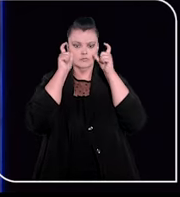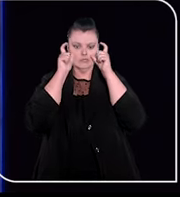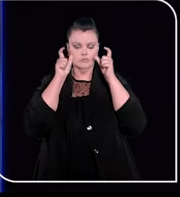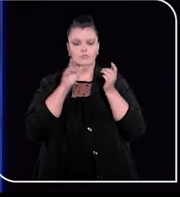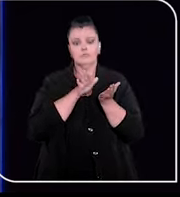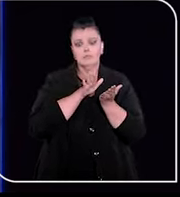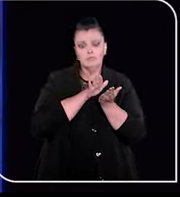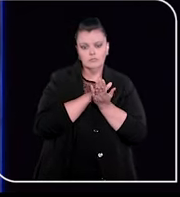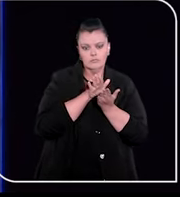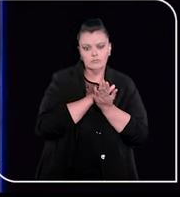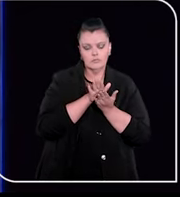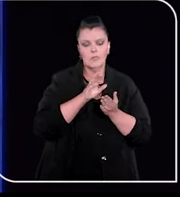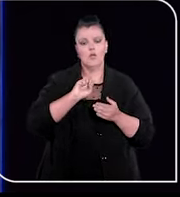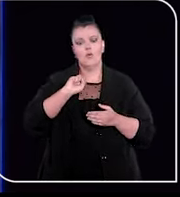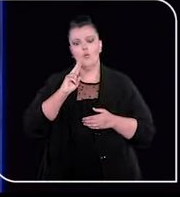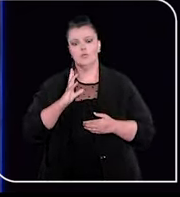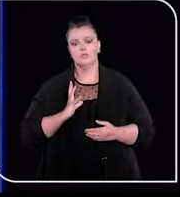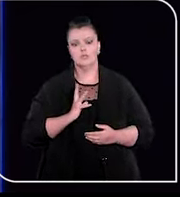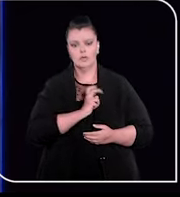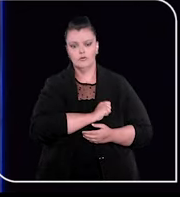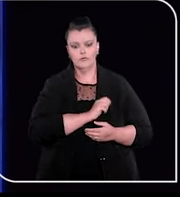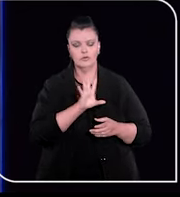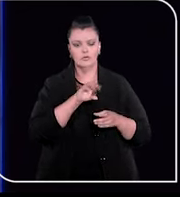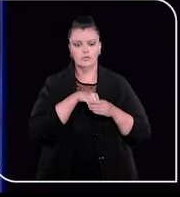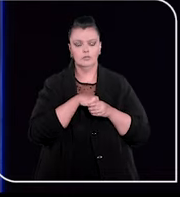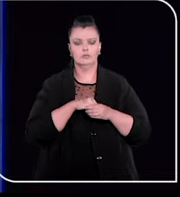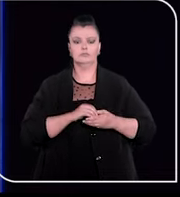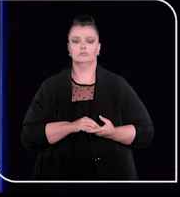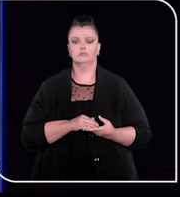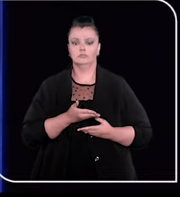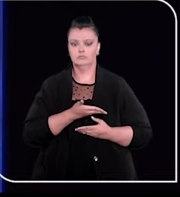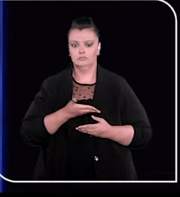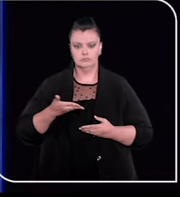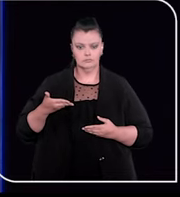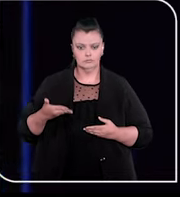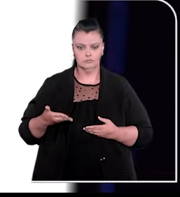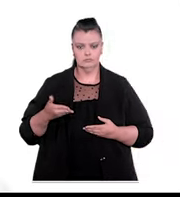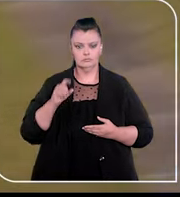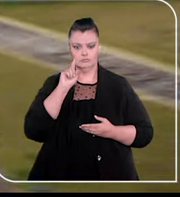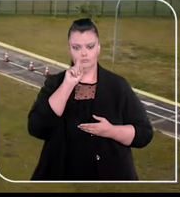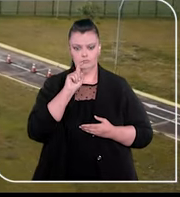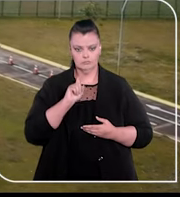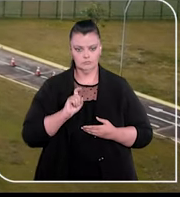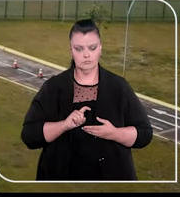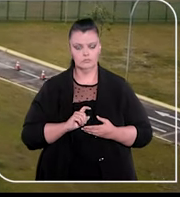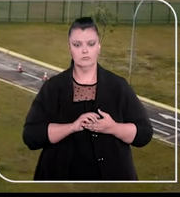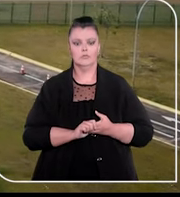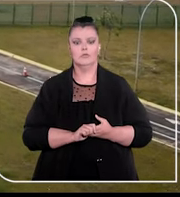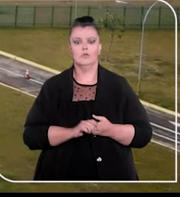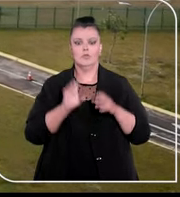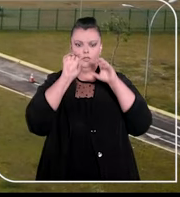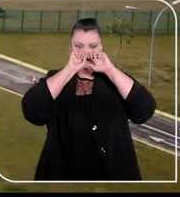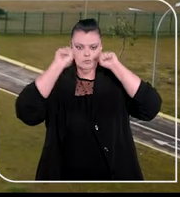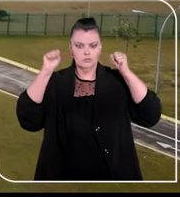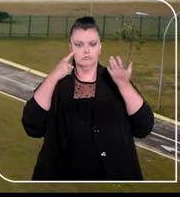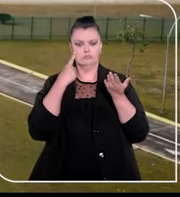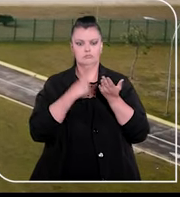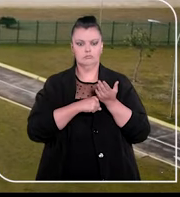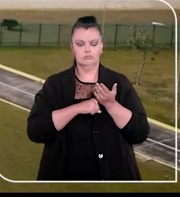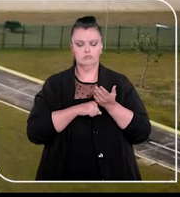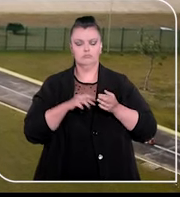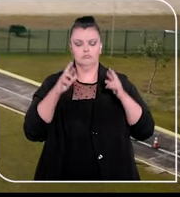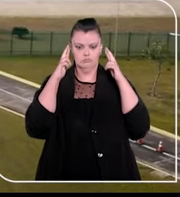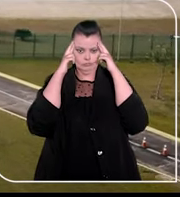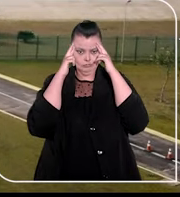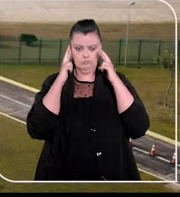interesse para imprimir ou salvar utilizando o ícone Bookmarks, marcadores. É o Tribunal da Cidadania comprometido